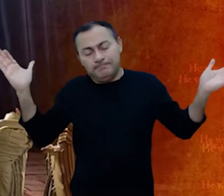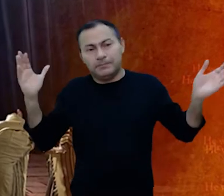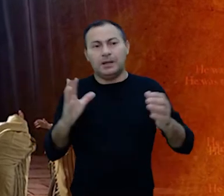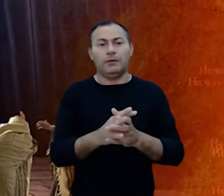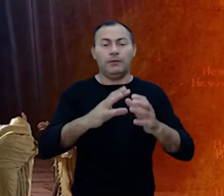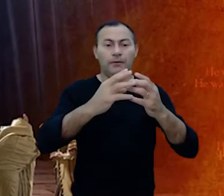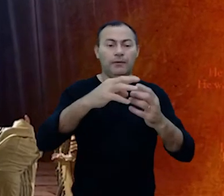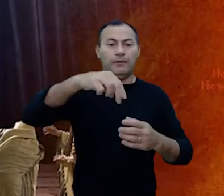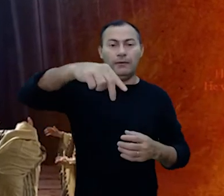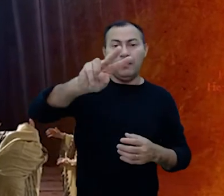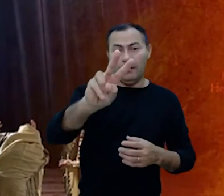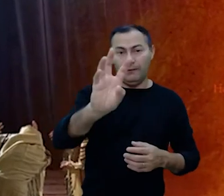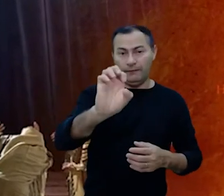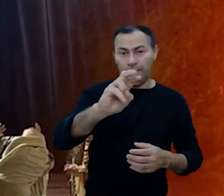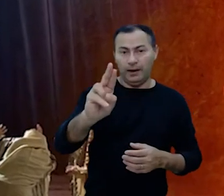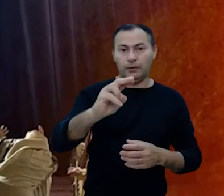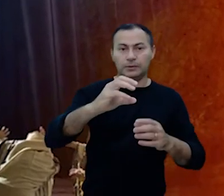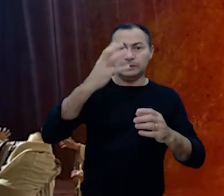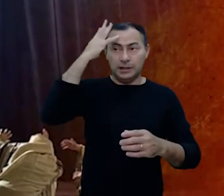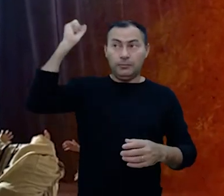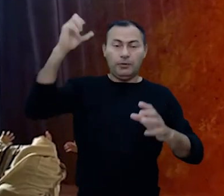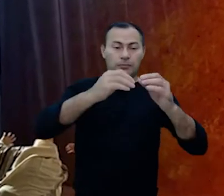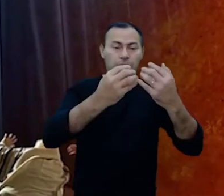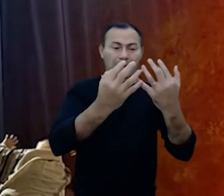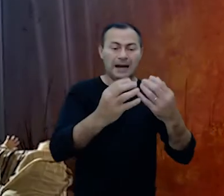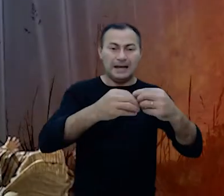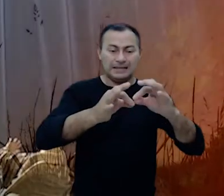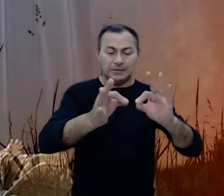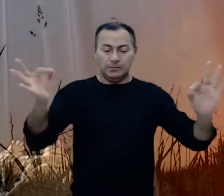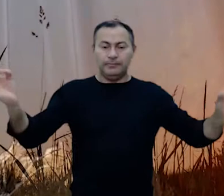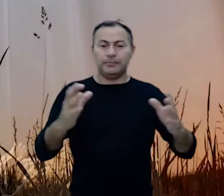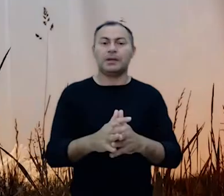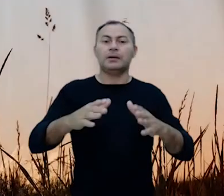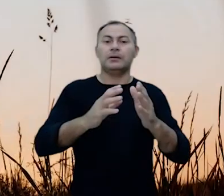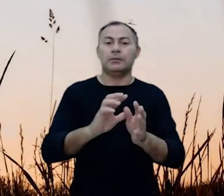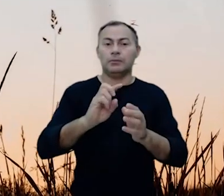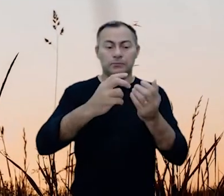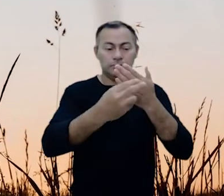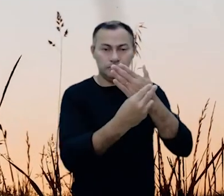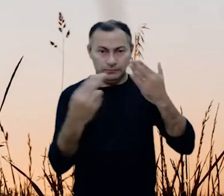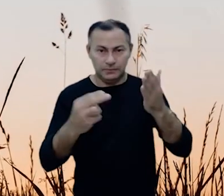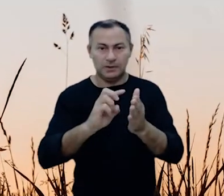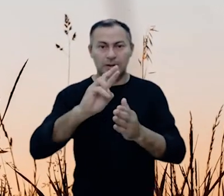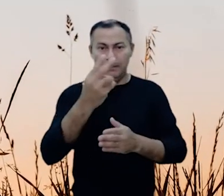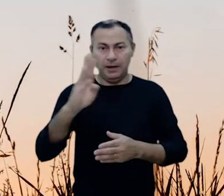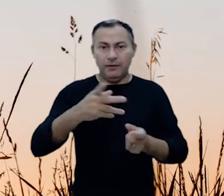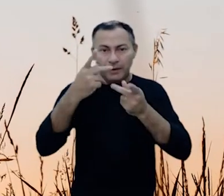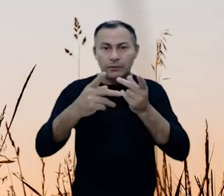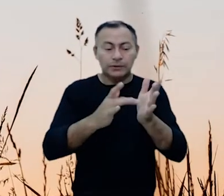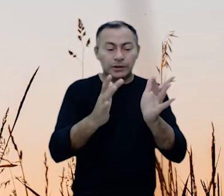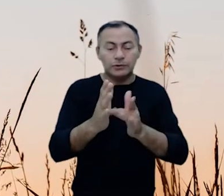Salomão se rasgou de alto abaixo. O autor de Hebreus nos diz que quando Jesus morreu na cruz, algo realmente